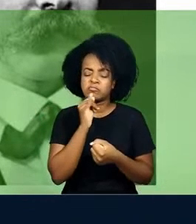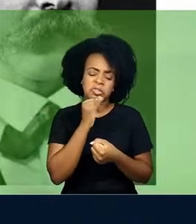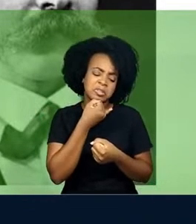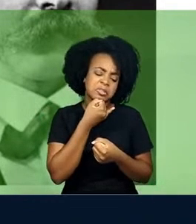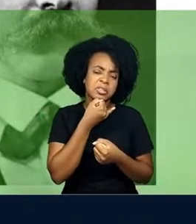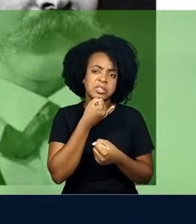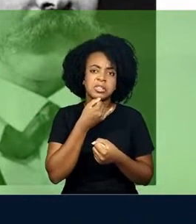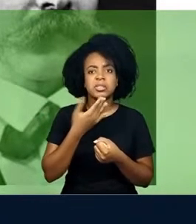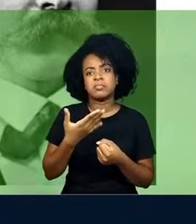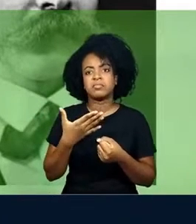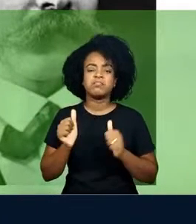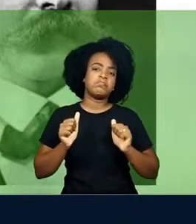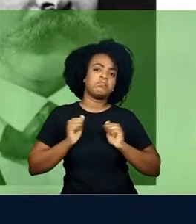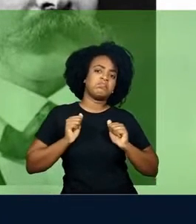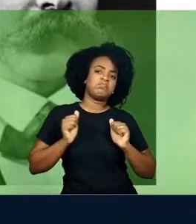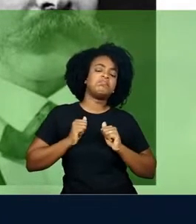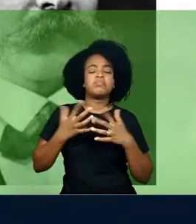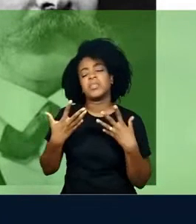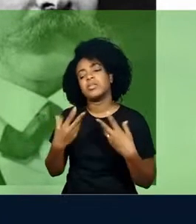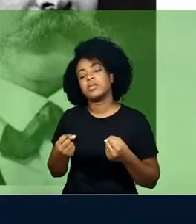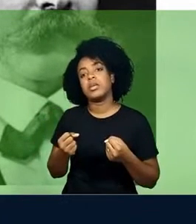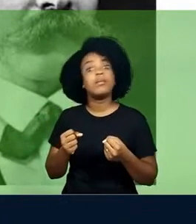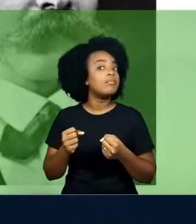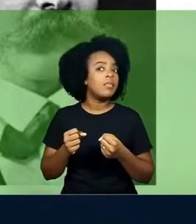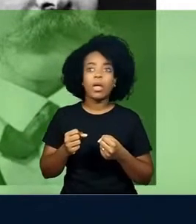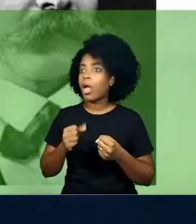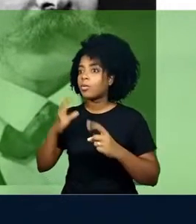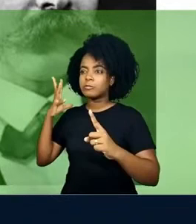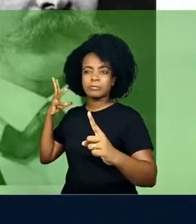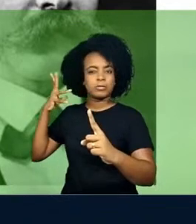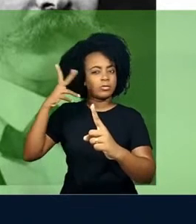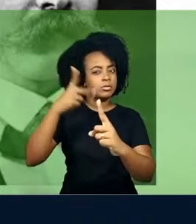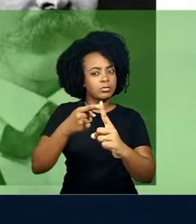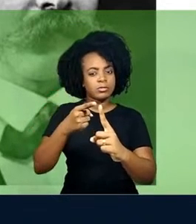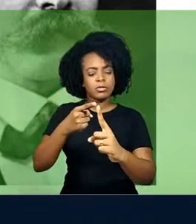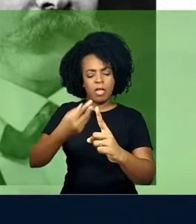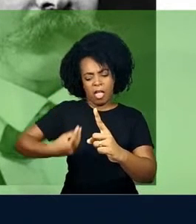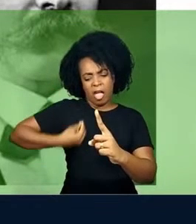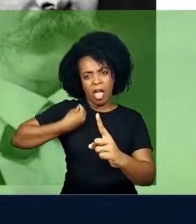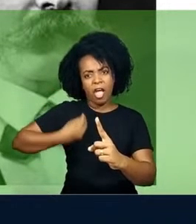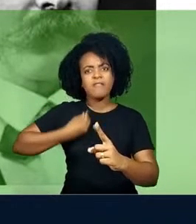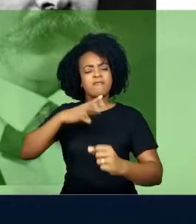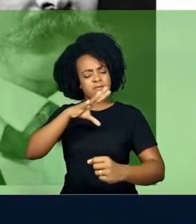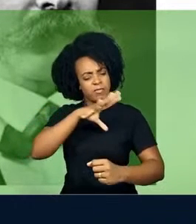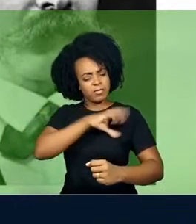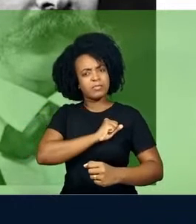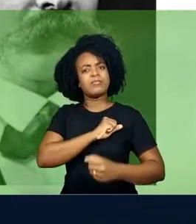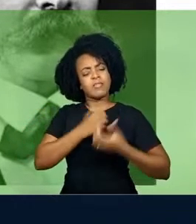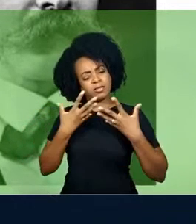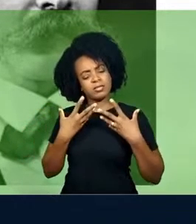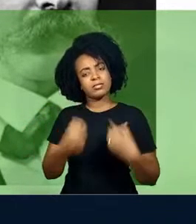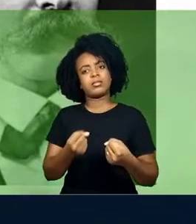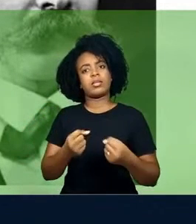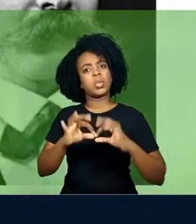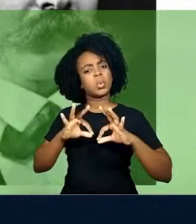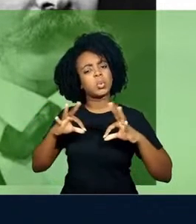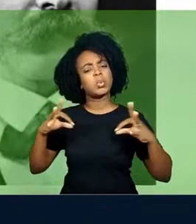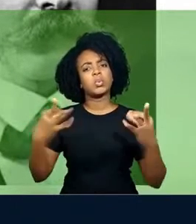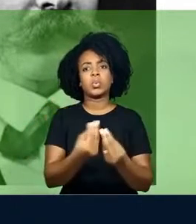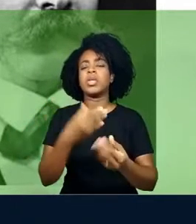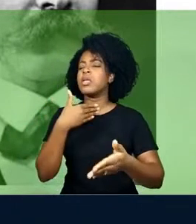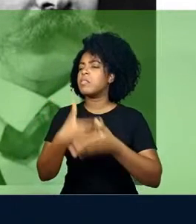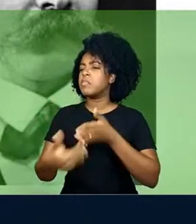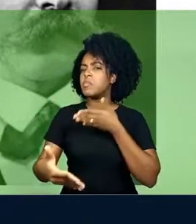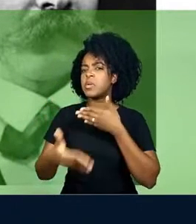como uma aceitação passiva à vida, mas aceitar ela em sua grandeza, seja